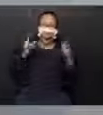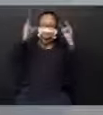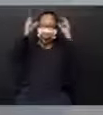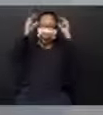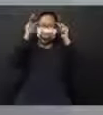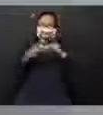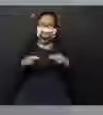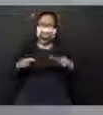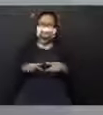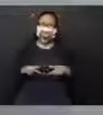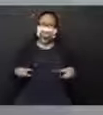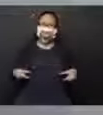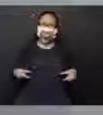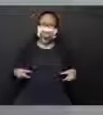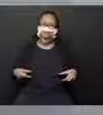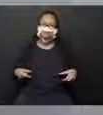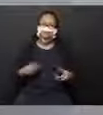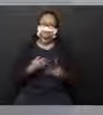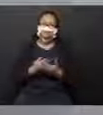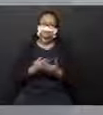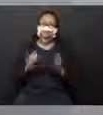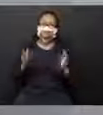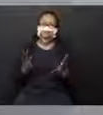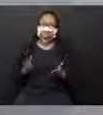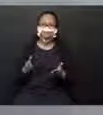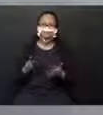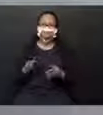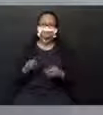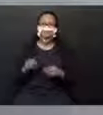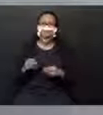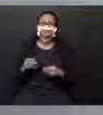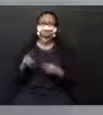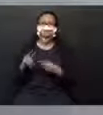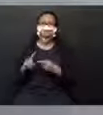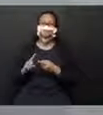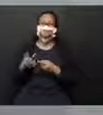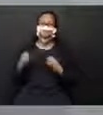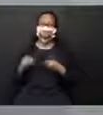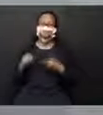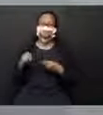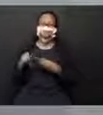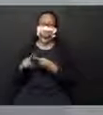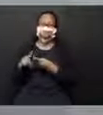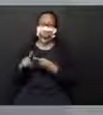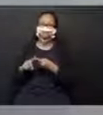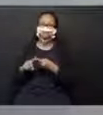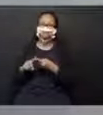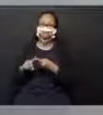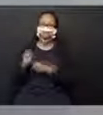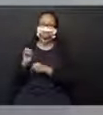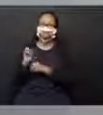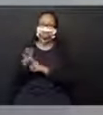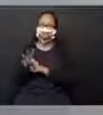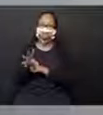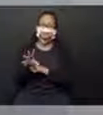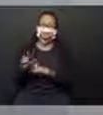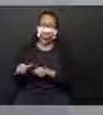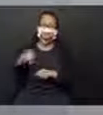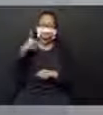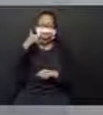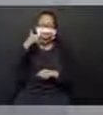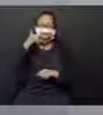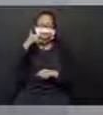aula de hoje. E aqui, vou utilizar a lanterna do celular, que não pode ser pego sem